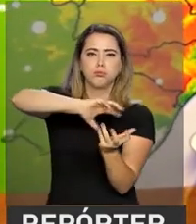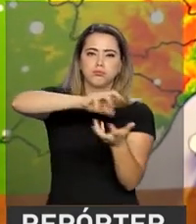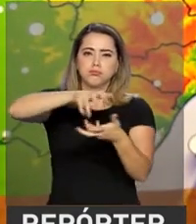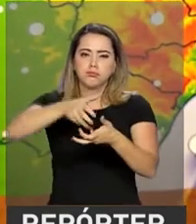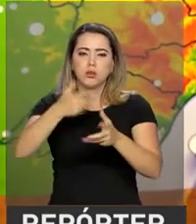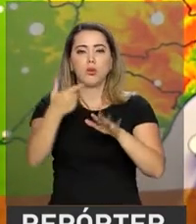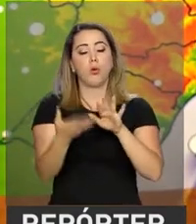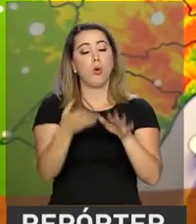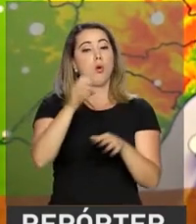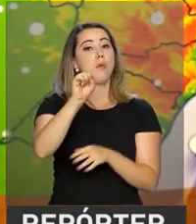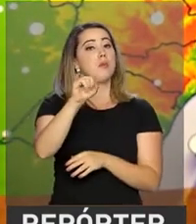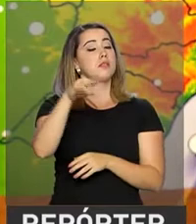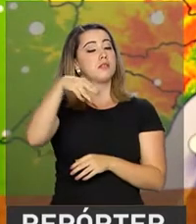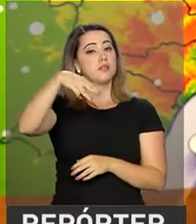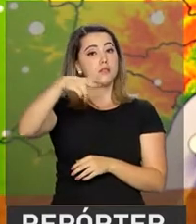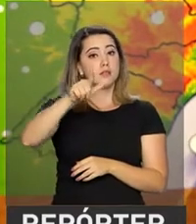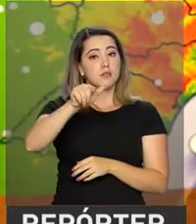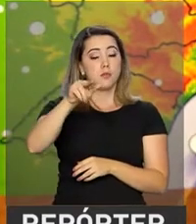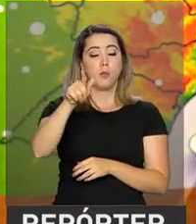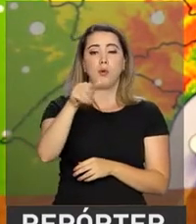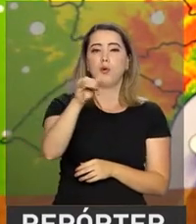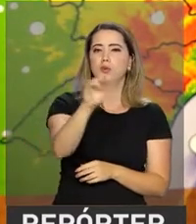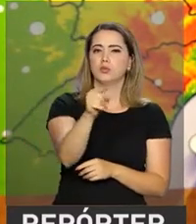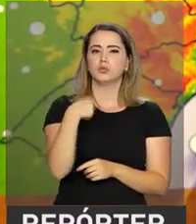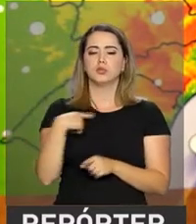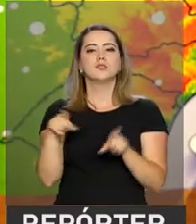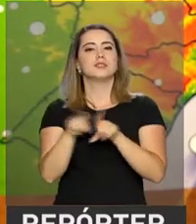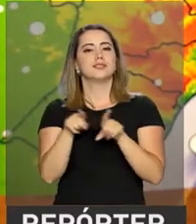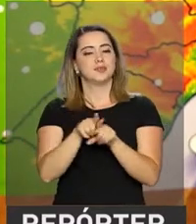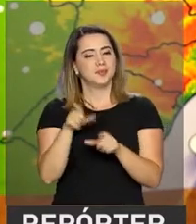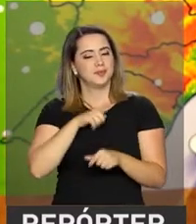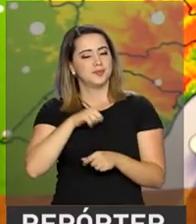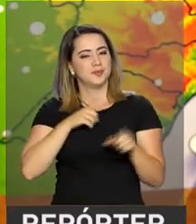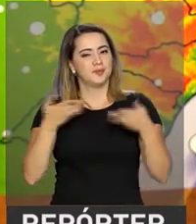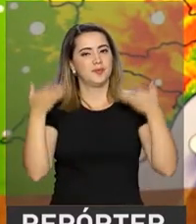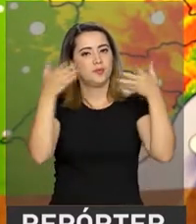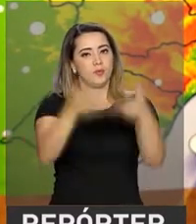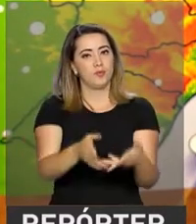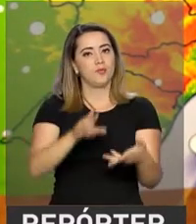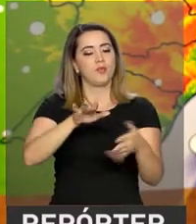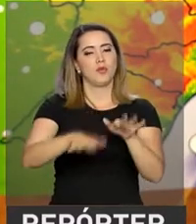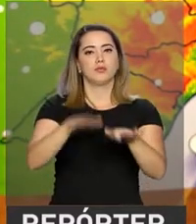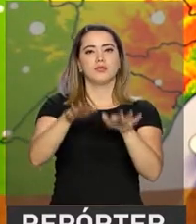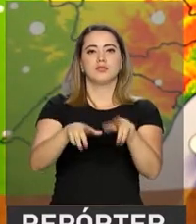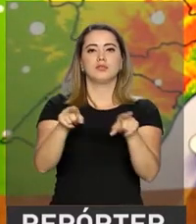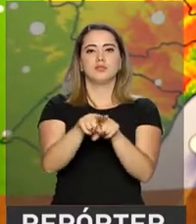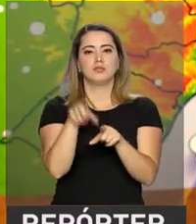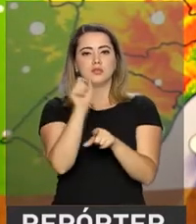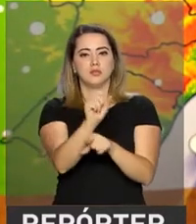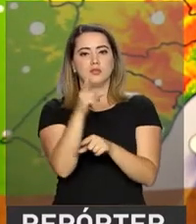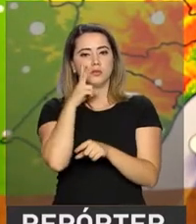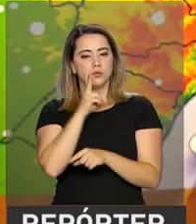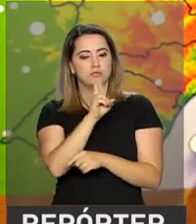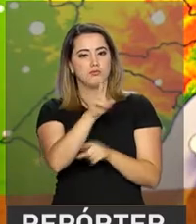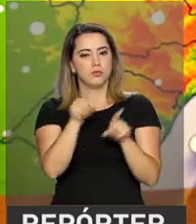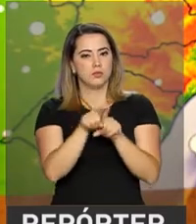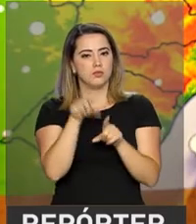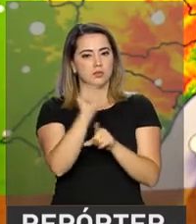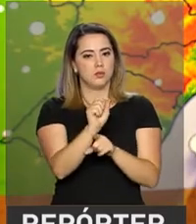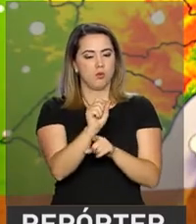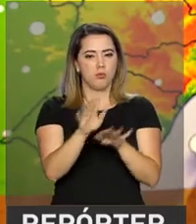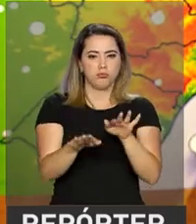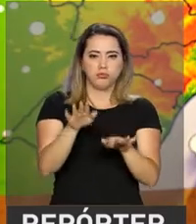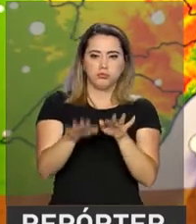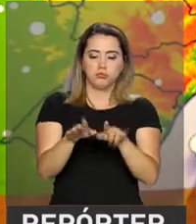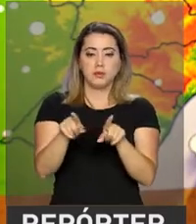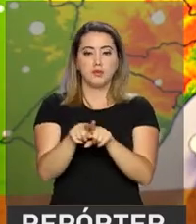sismologia, de tremores. E também temos equipamentos que foram, da época que começaram a fazer o monitoramento sísmico, tanto a parte